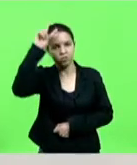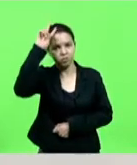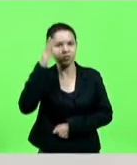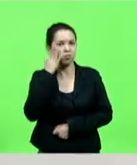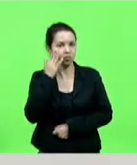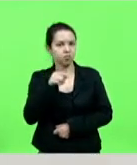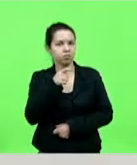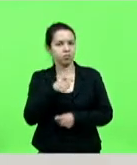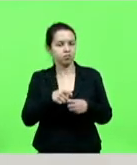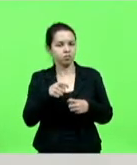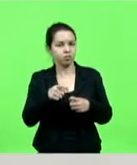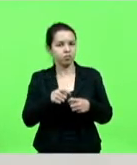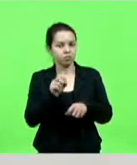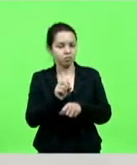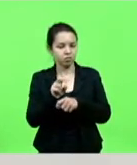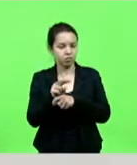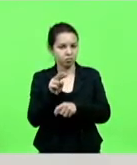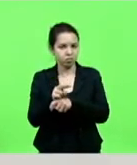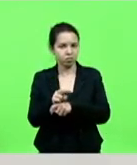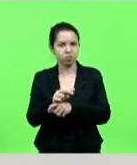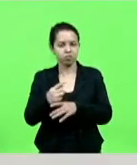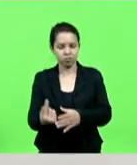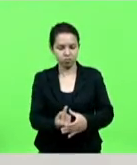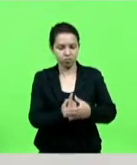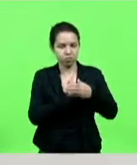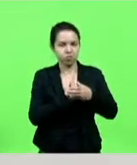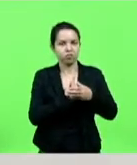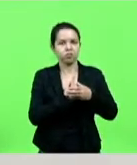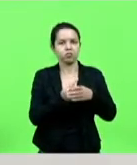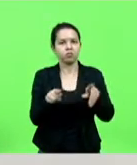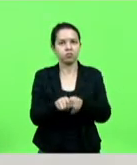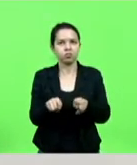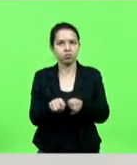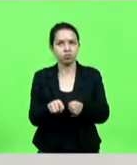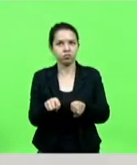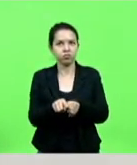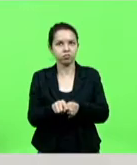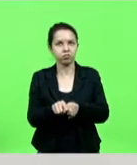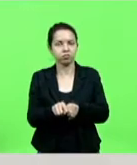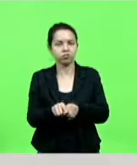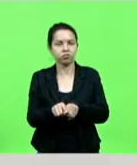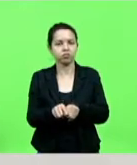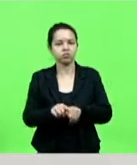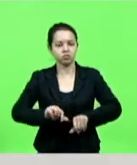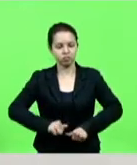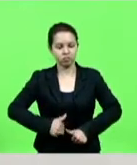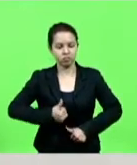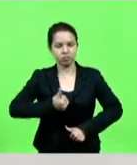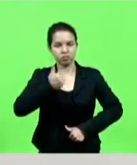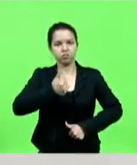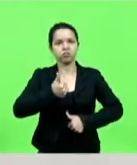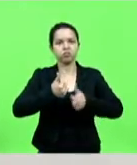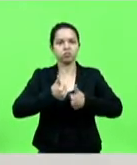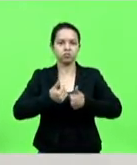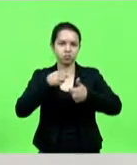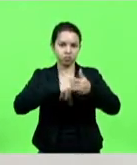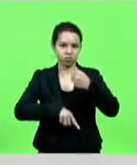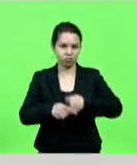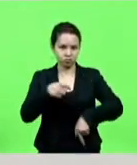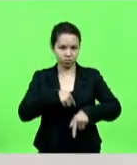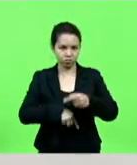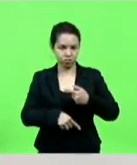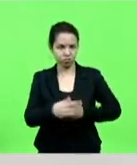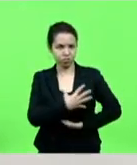exceto pelo isolamento social e pelos anticorpos transmitidos pelo leite materno.